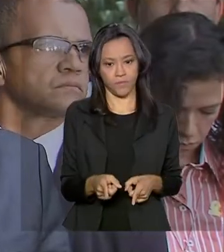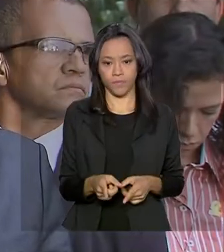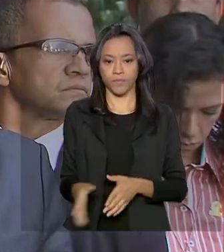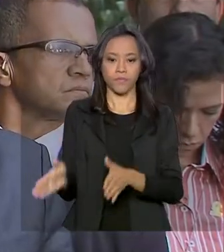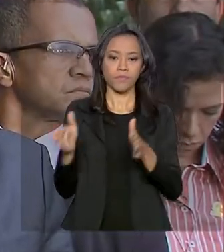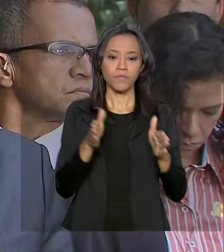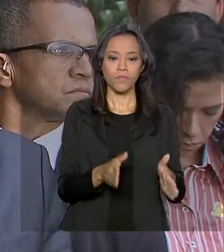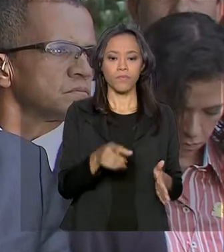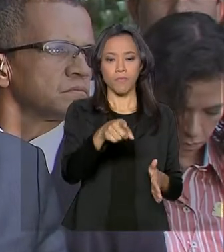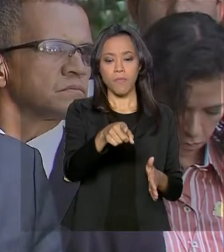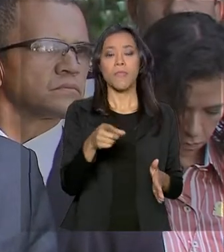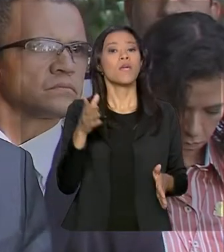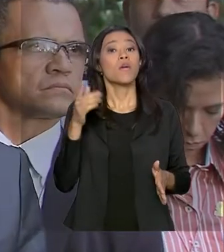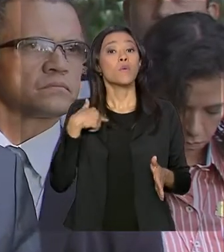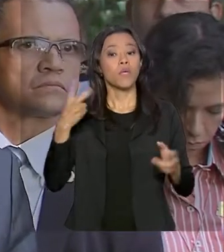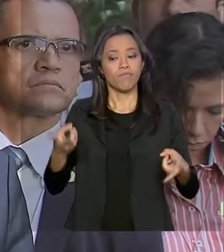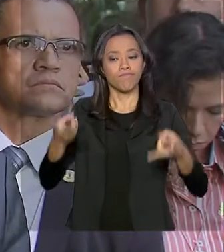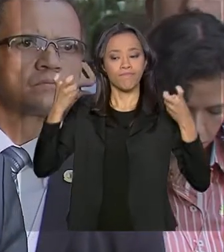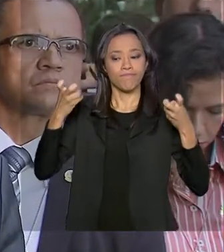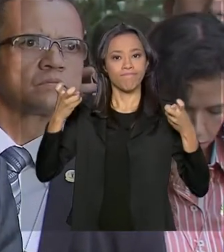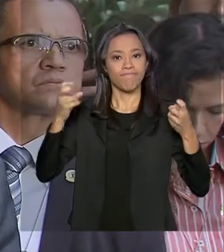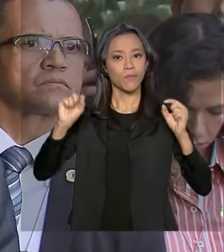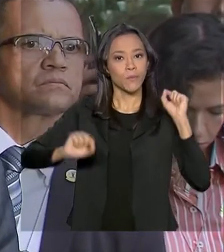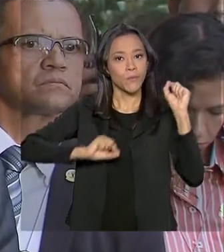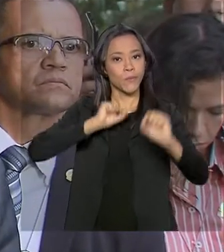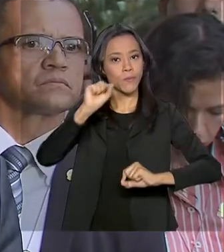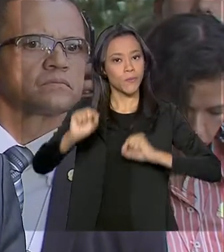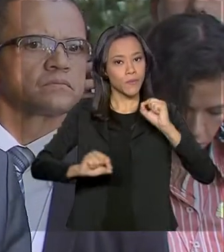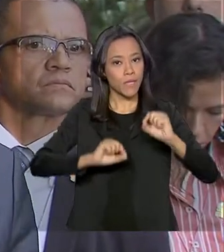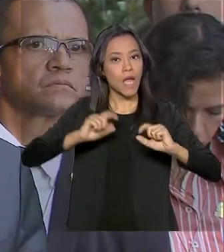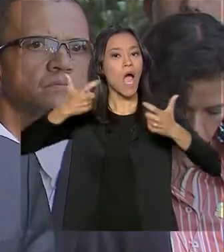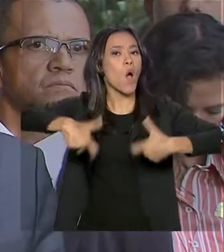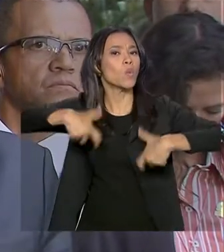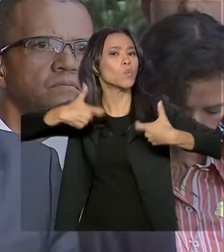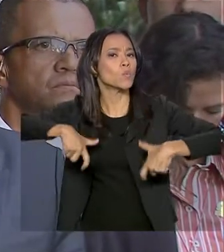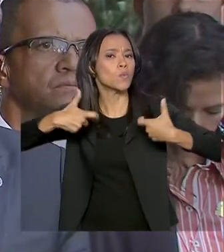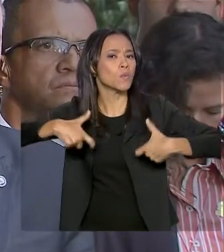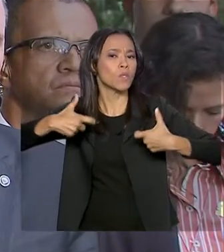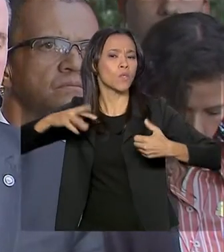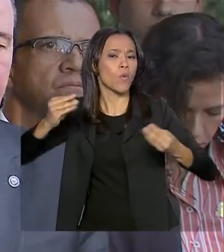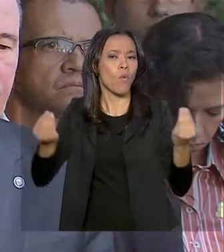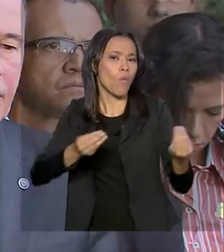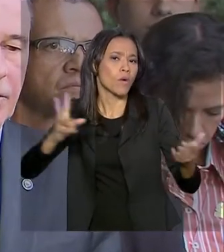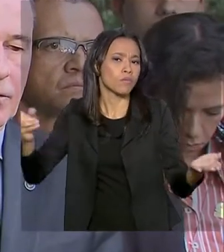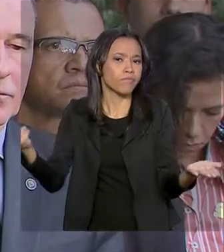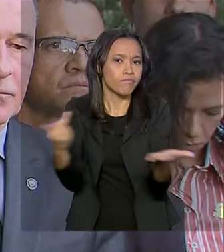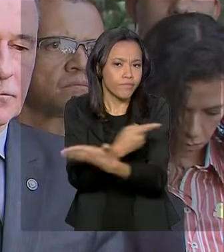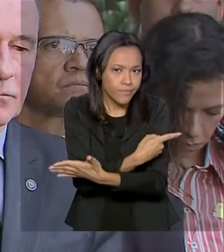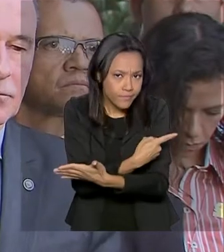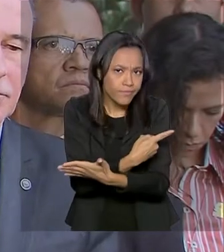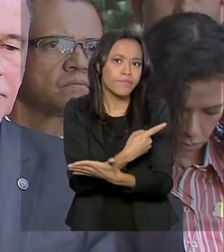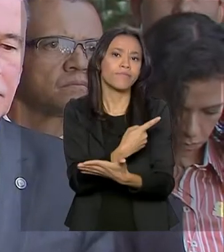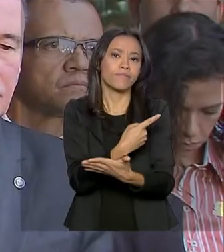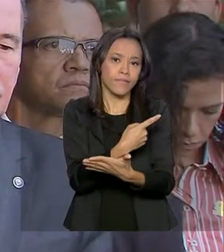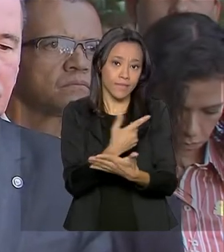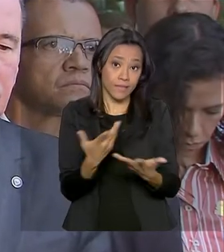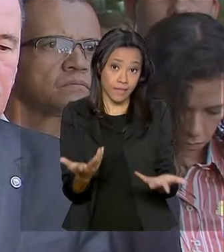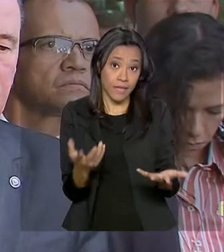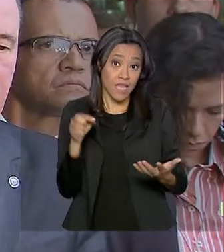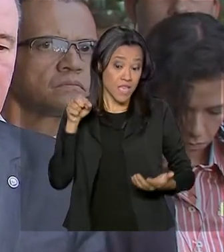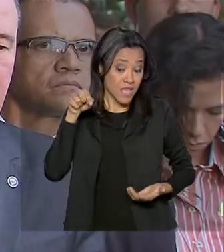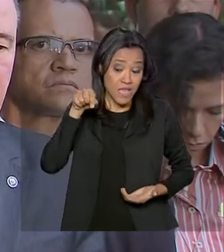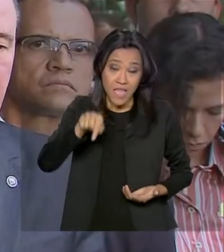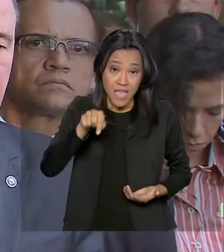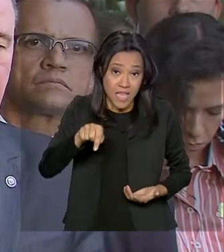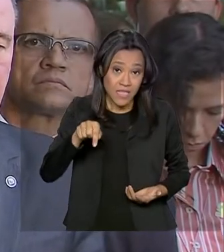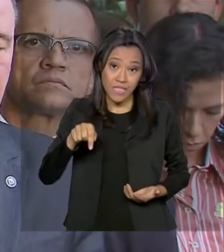O que está constatado, que existe um DNA, esse petróleo, né, esse termo que nós aí estamos usando, ele não